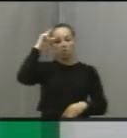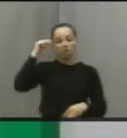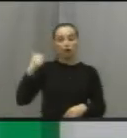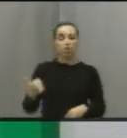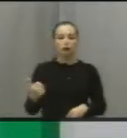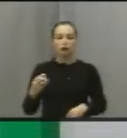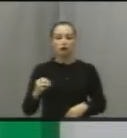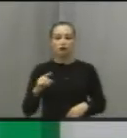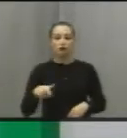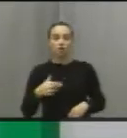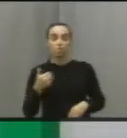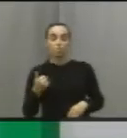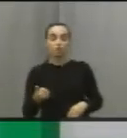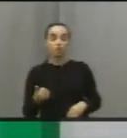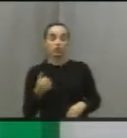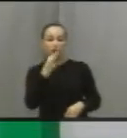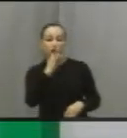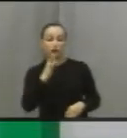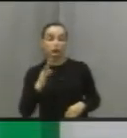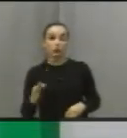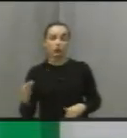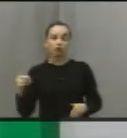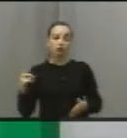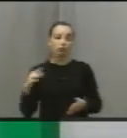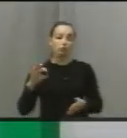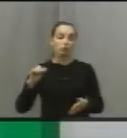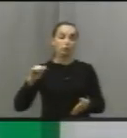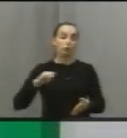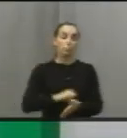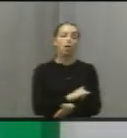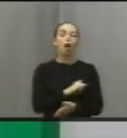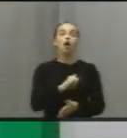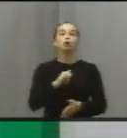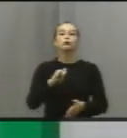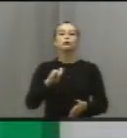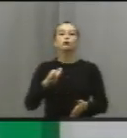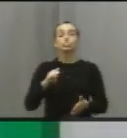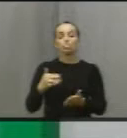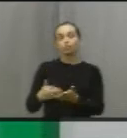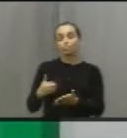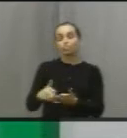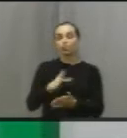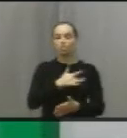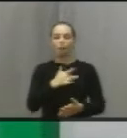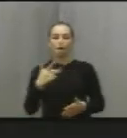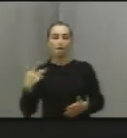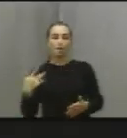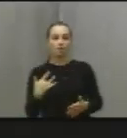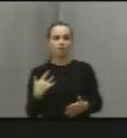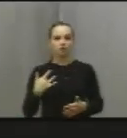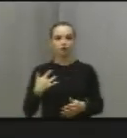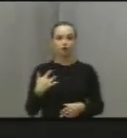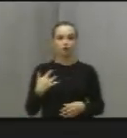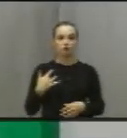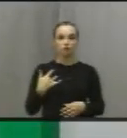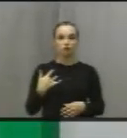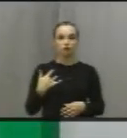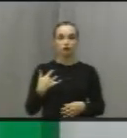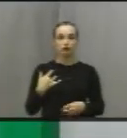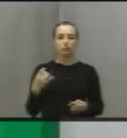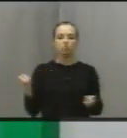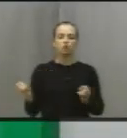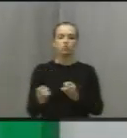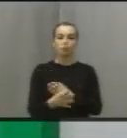das faltas dos servidores de Araraquara são licença médica. Pode passar mais um minuto. Fechou.